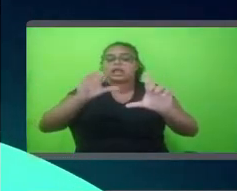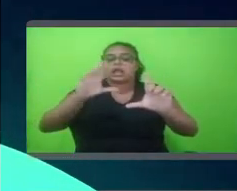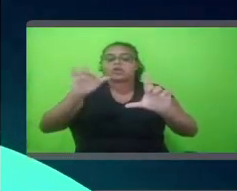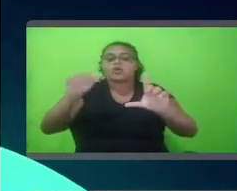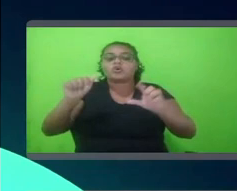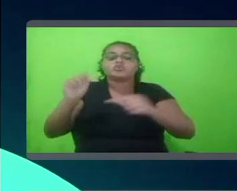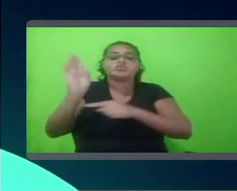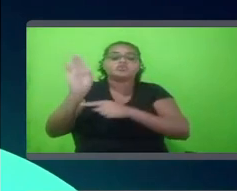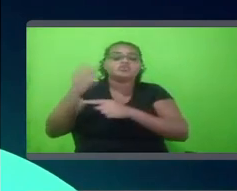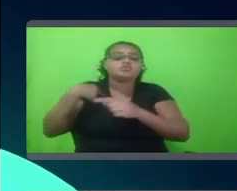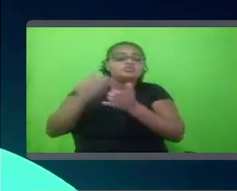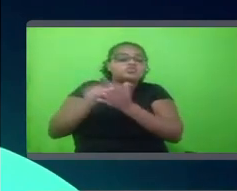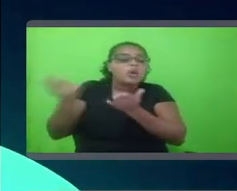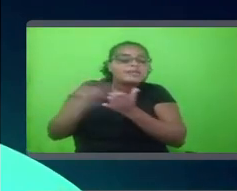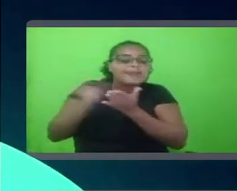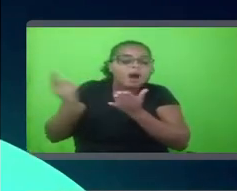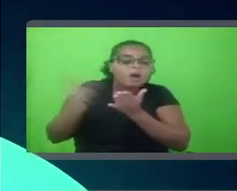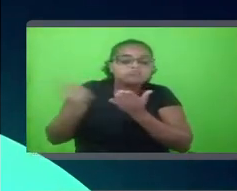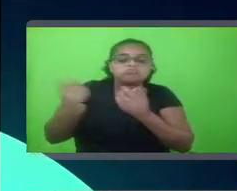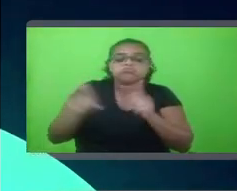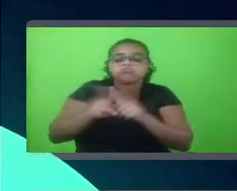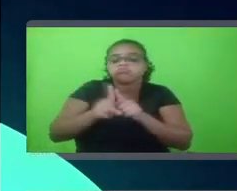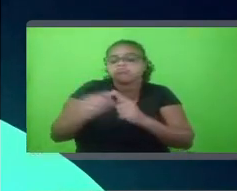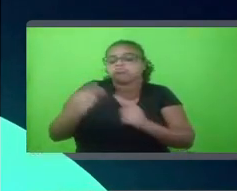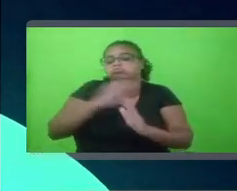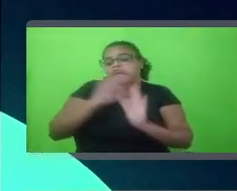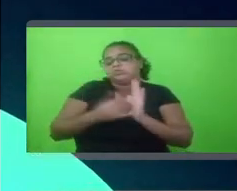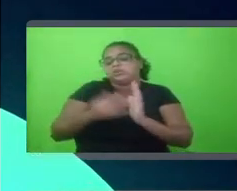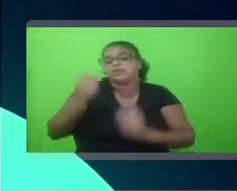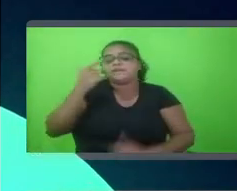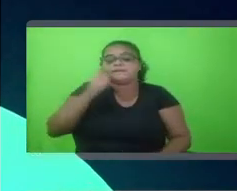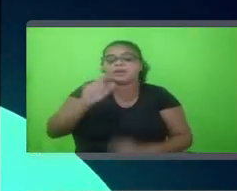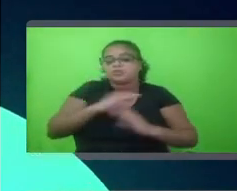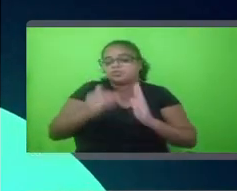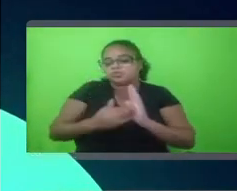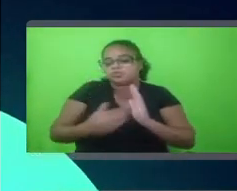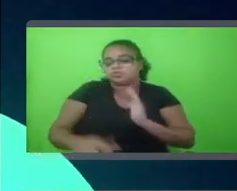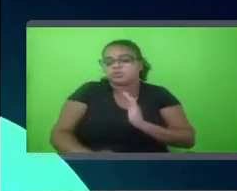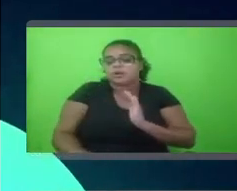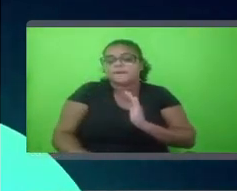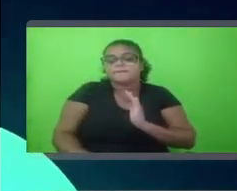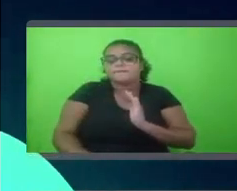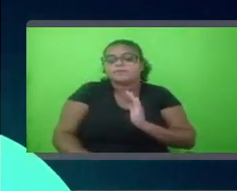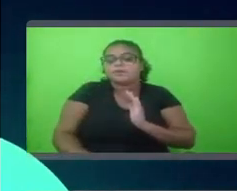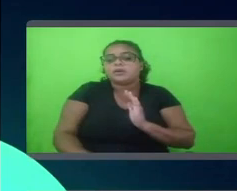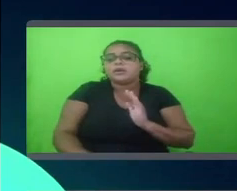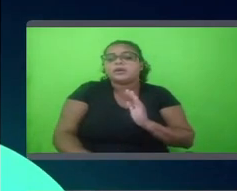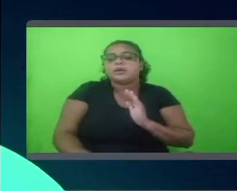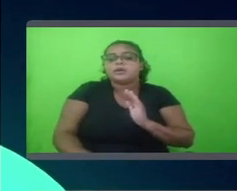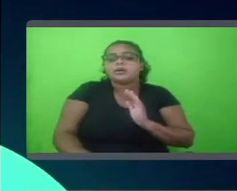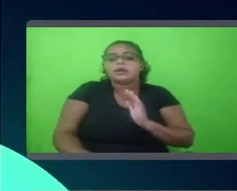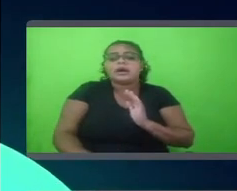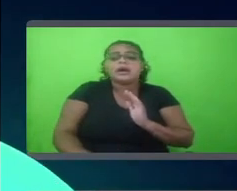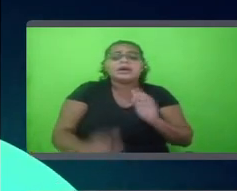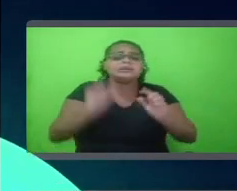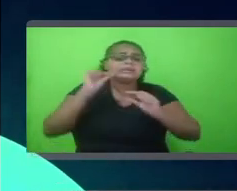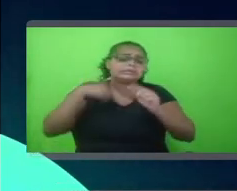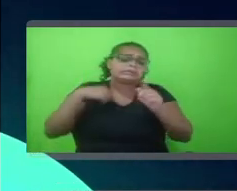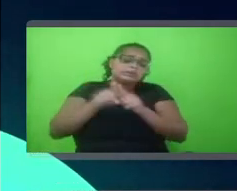consegue ver tudo isso. E eu trouxe também um pouquinho das tecnologias que a gente usa aqui.